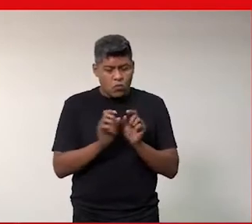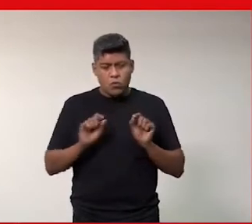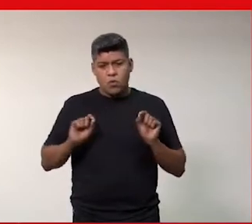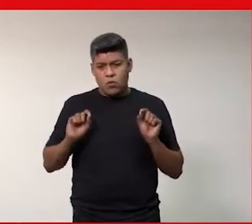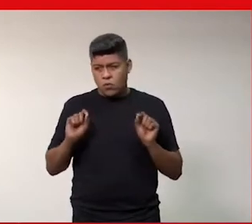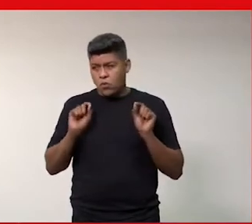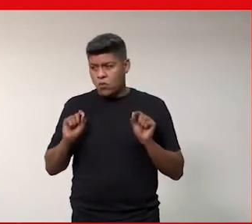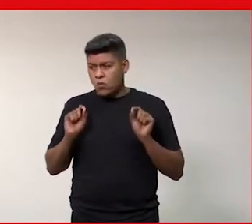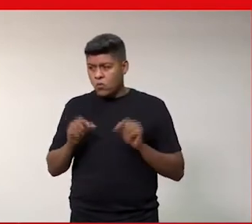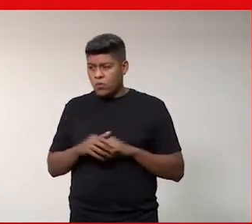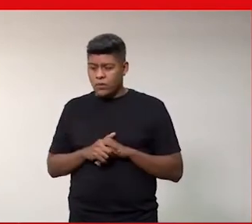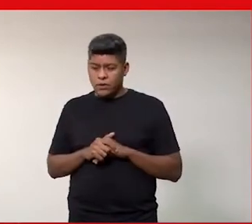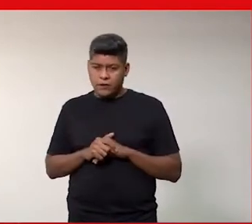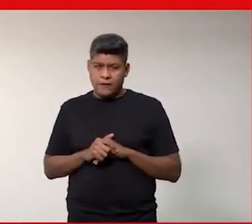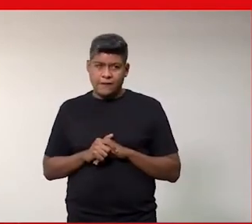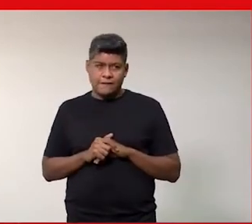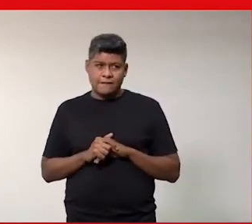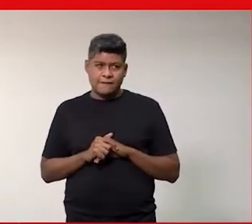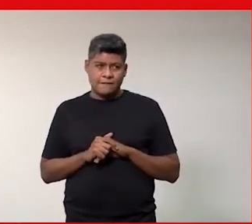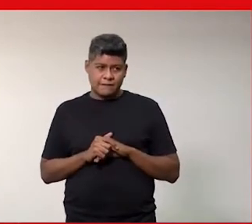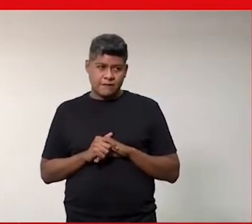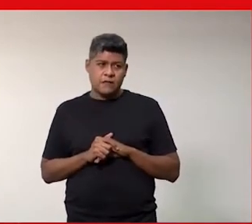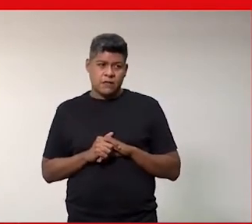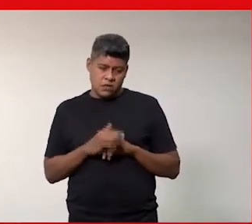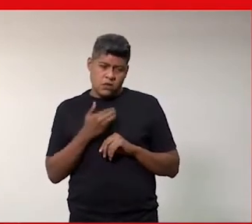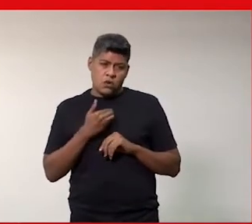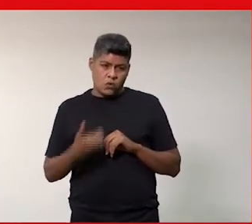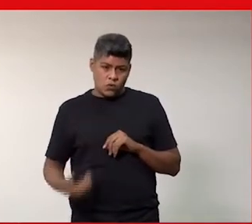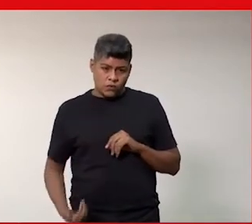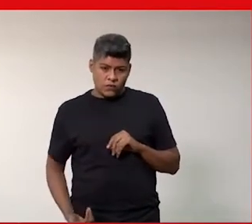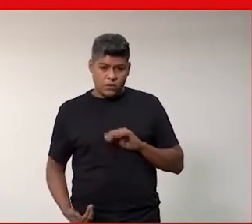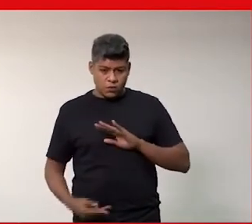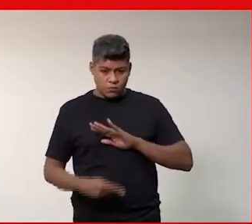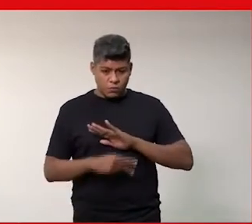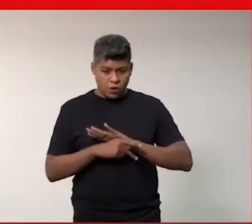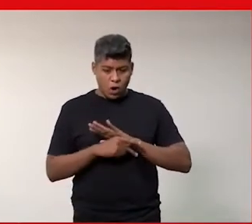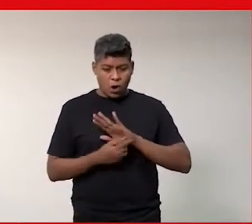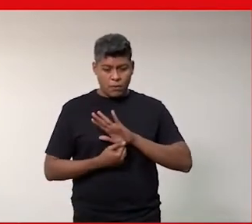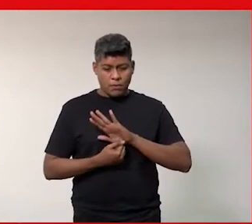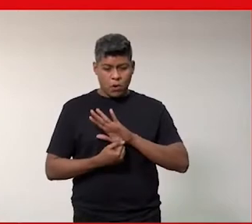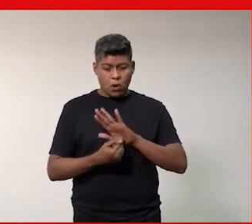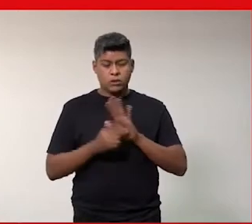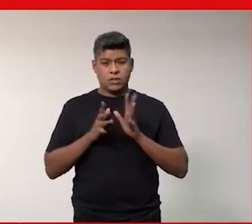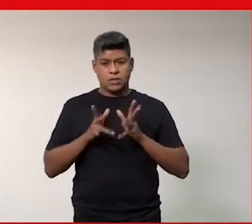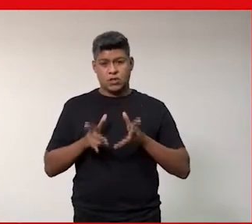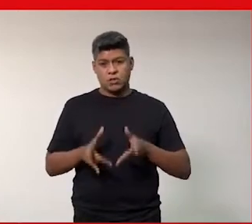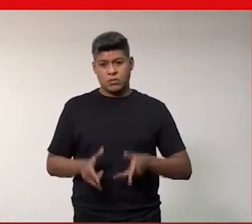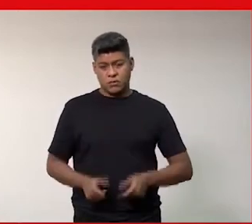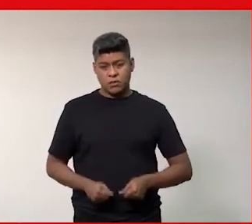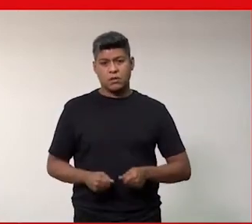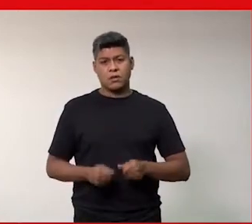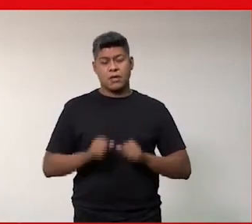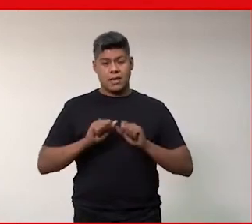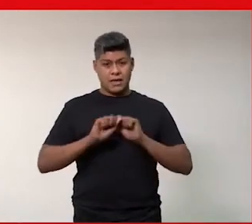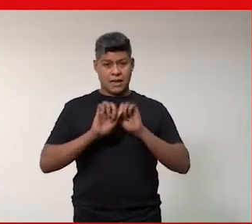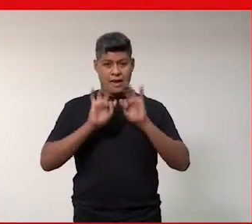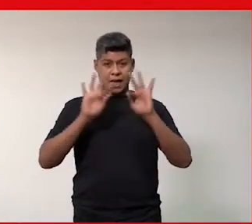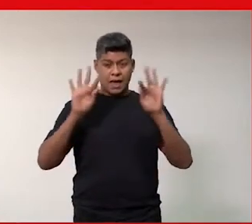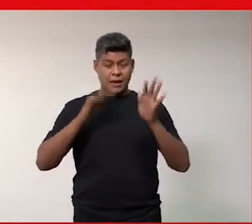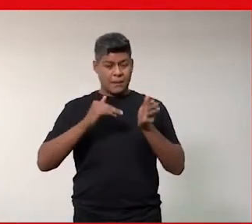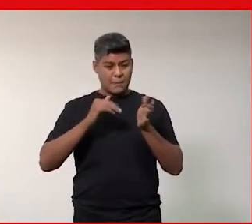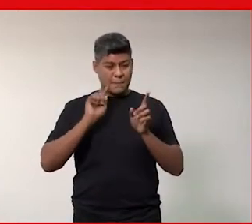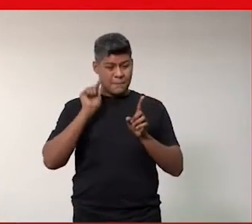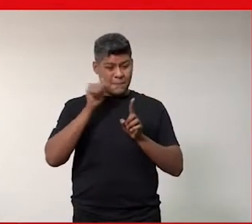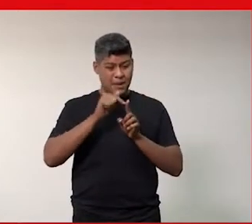a governança própria daquilo, mostrando com transparência, com diagnósticos claros e com métodos